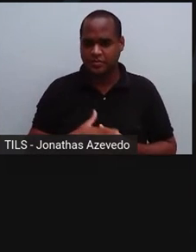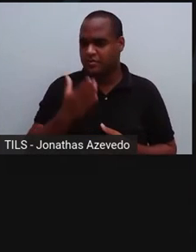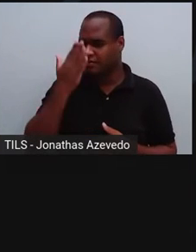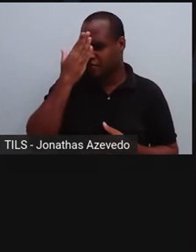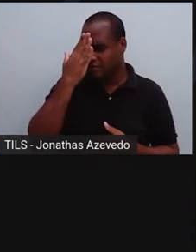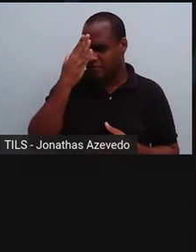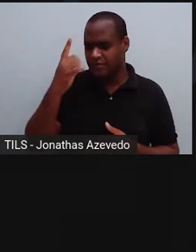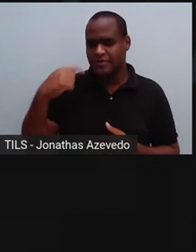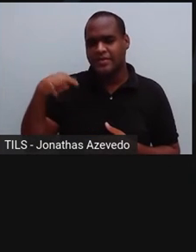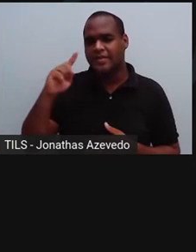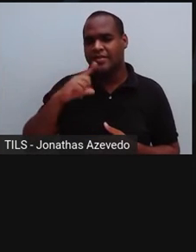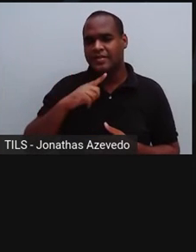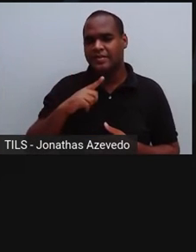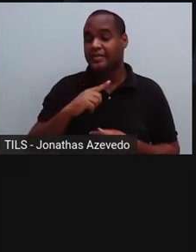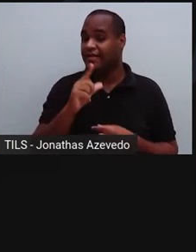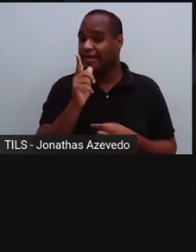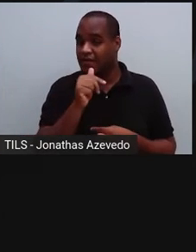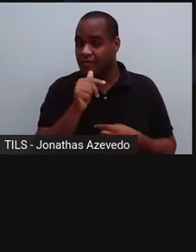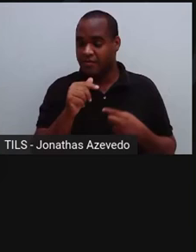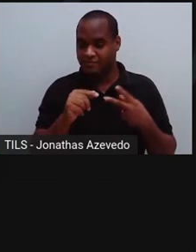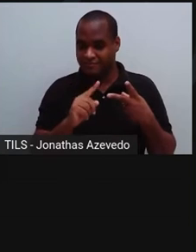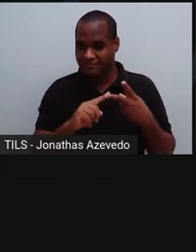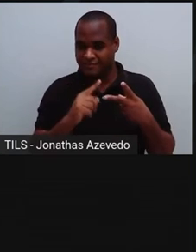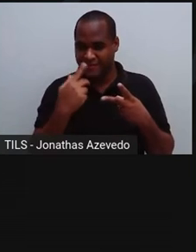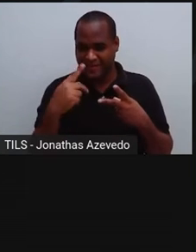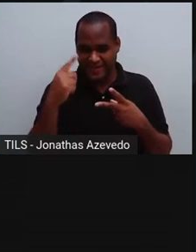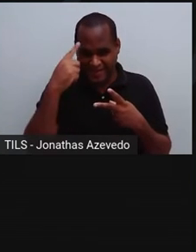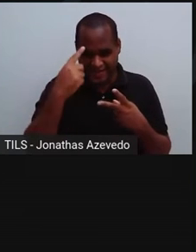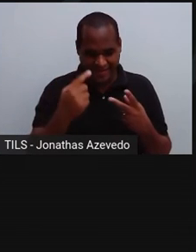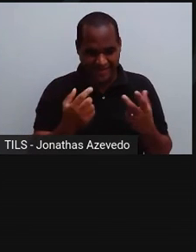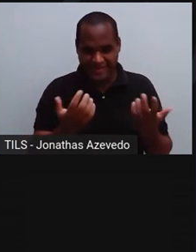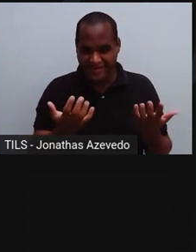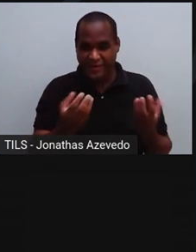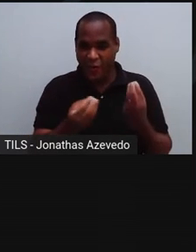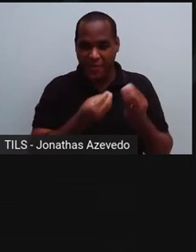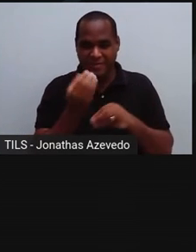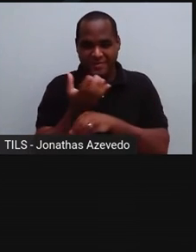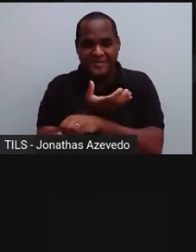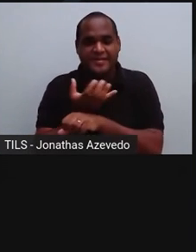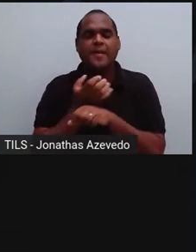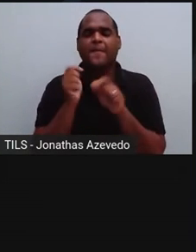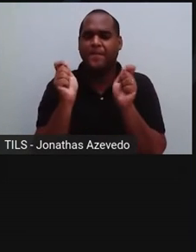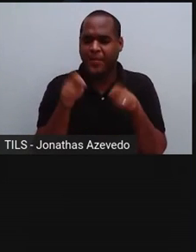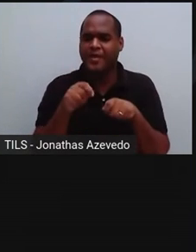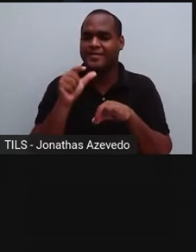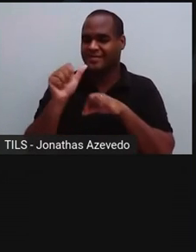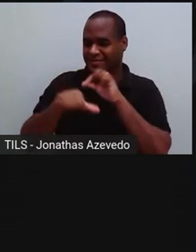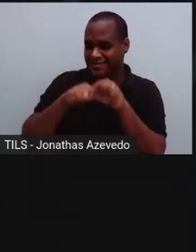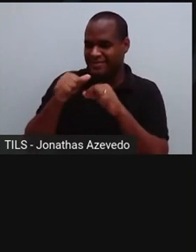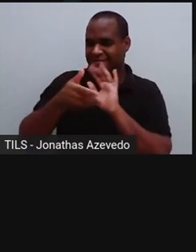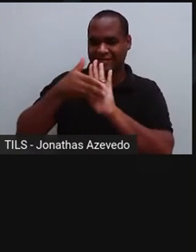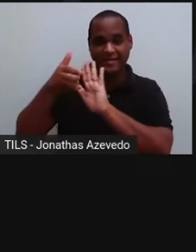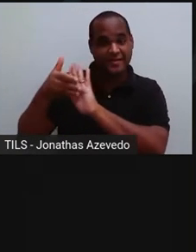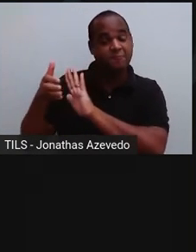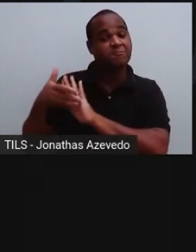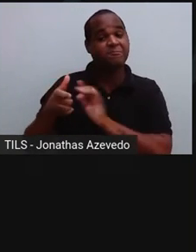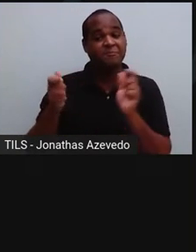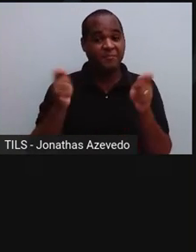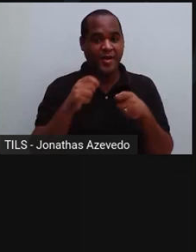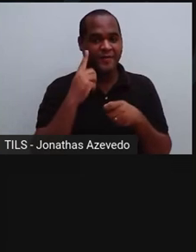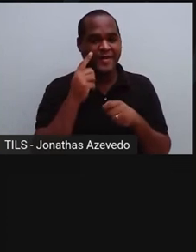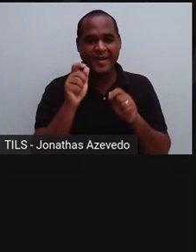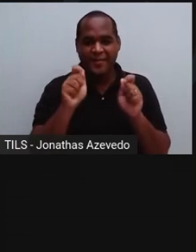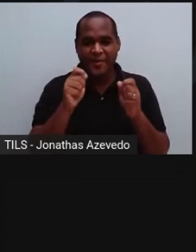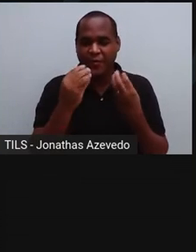chuvosa que a água do seu jardim fica barrenta? É possível separar a água do barro por decantação. Basta coletar